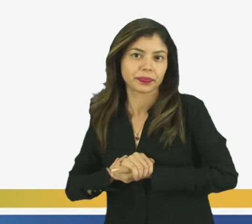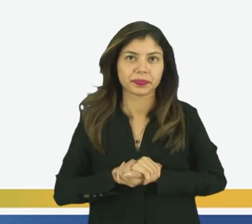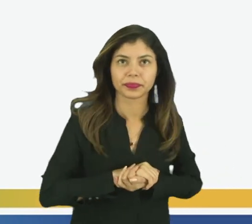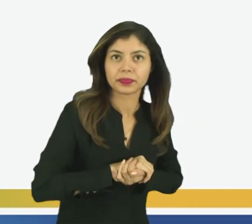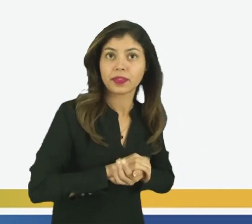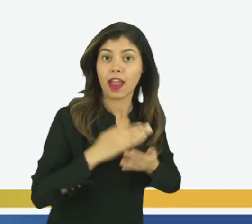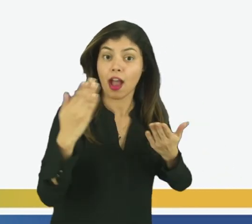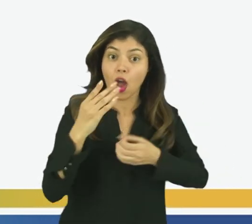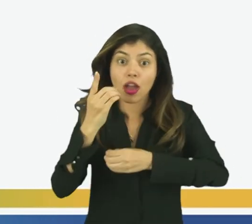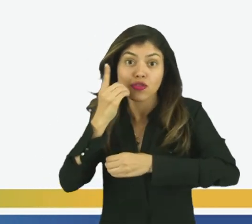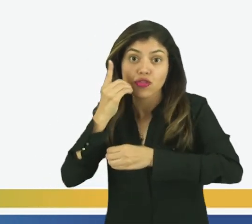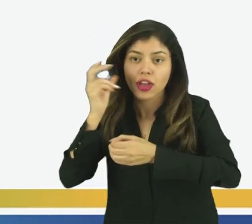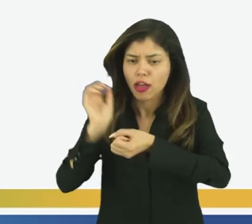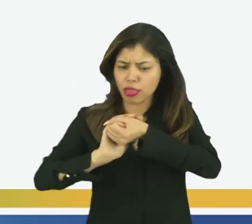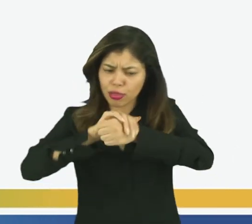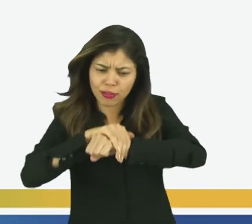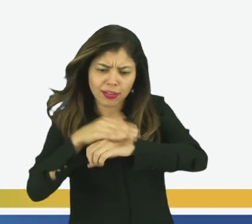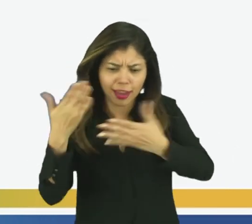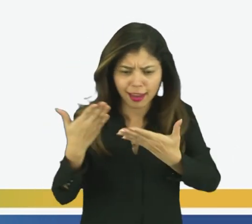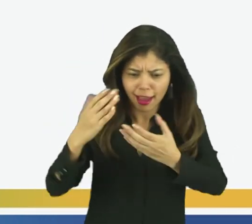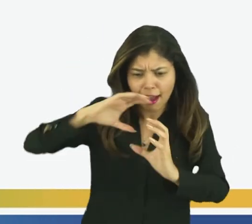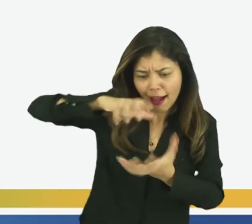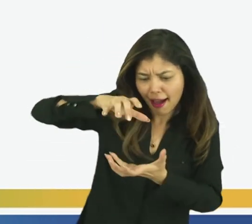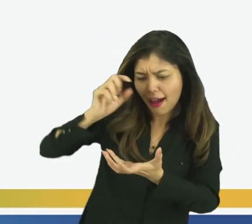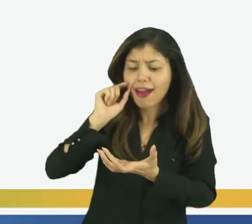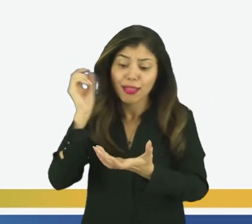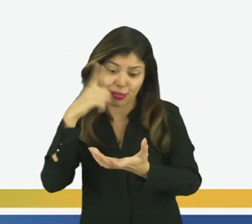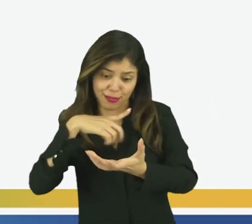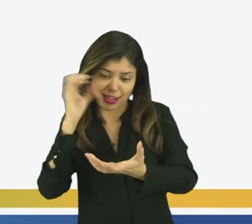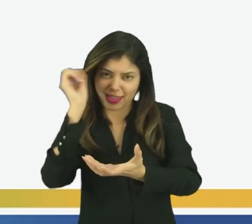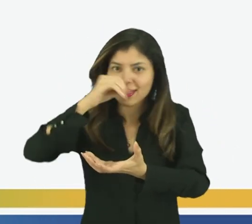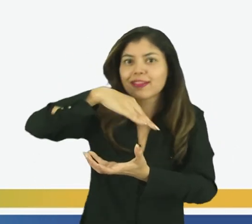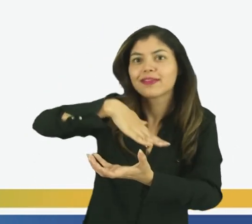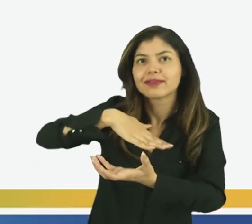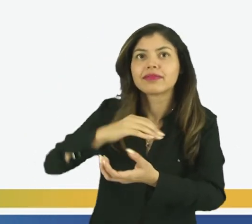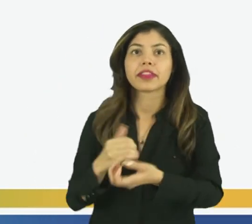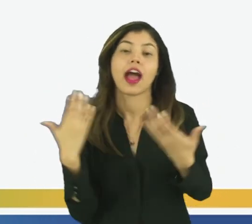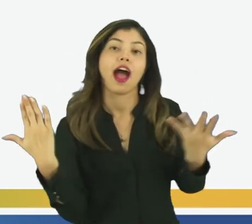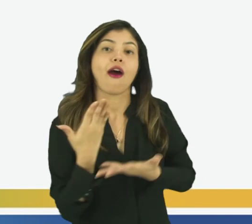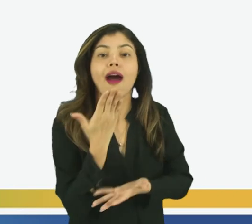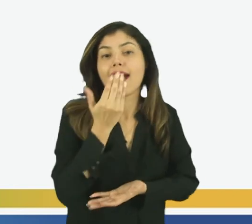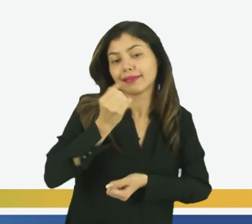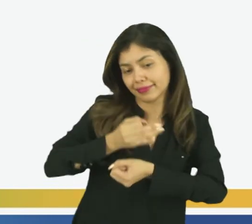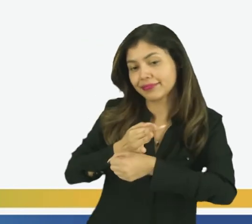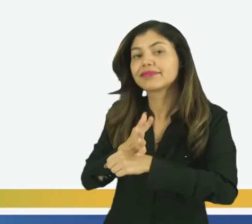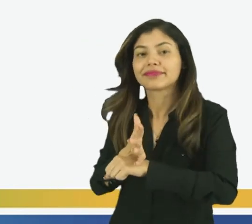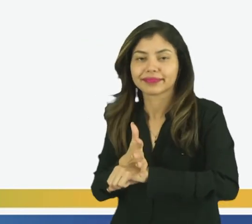Agora é dia! Agora é noite! Agora é dia! Agora é noite! Hora do jantar!